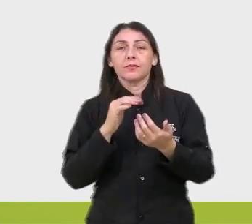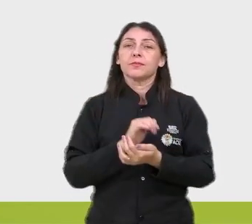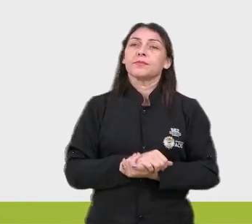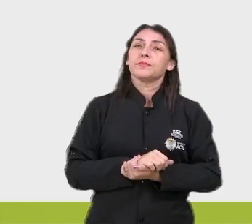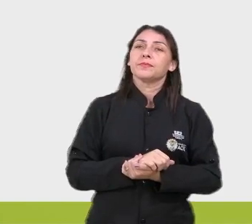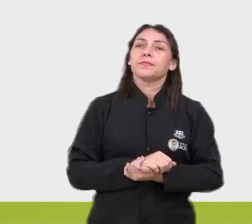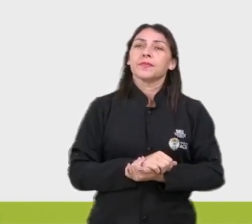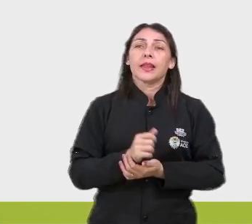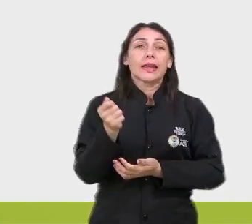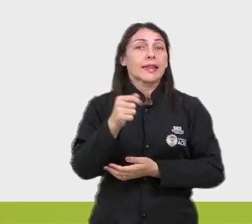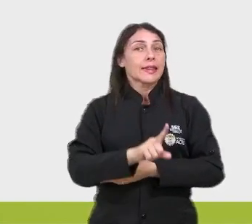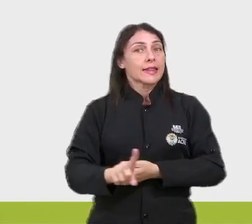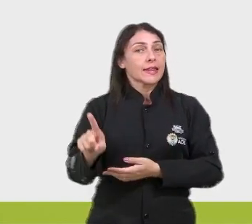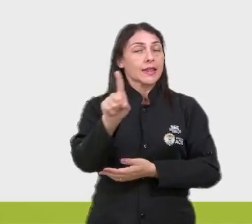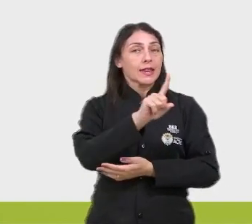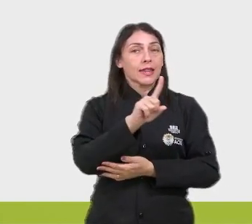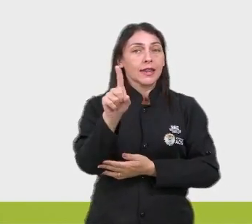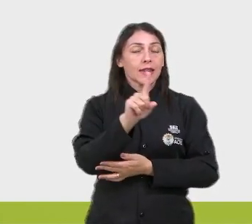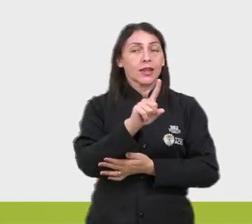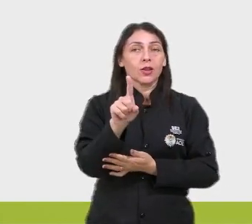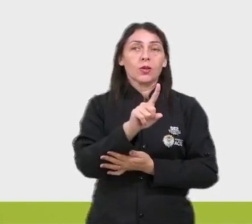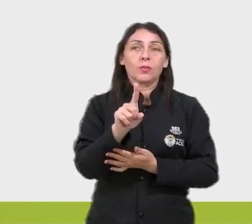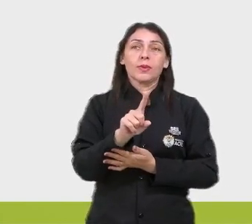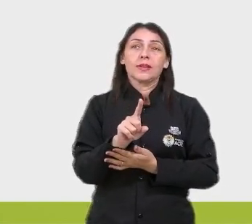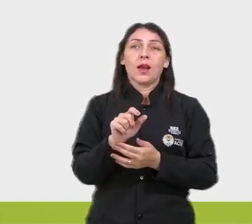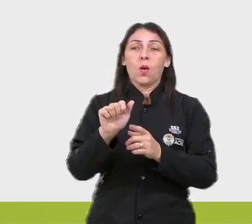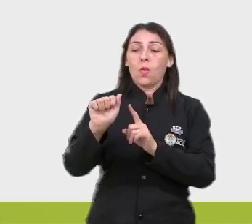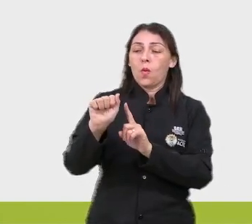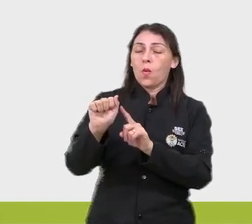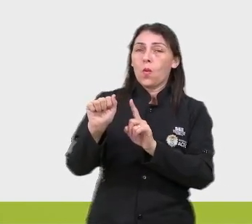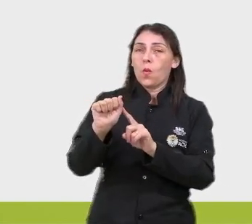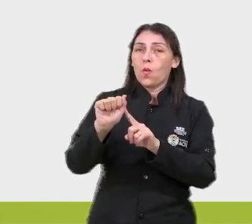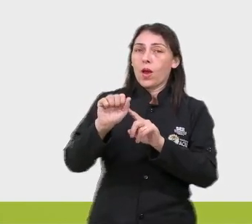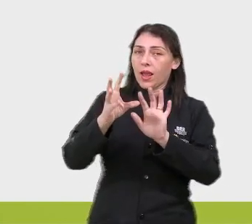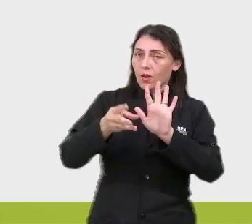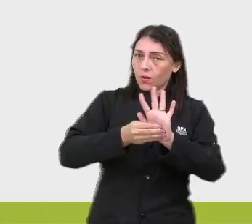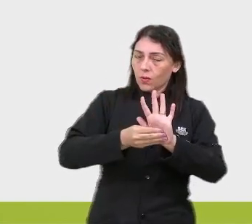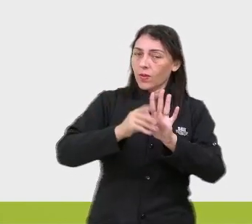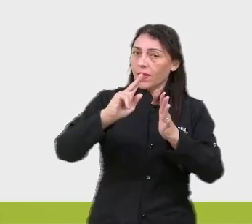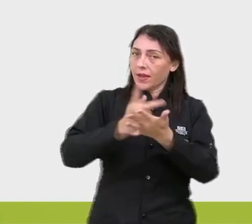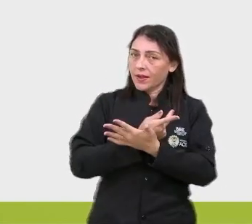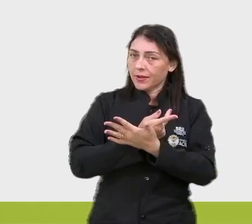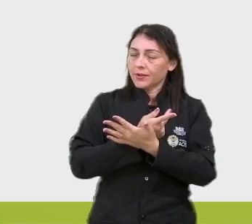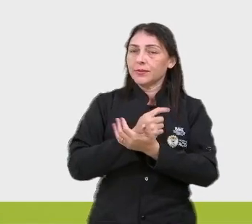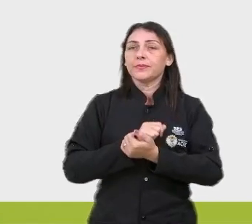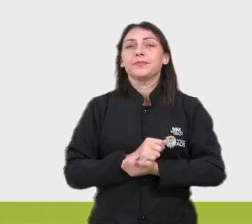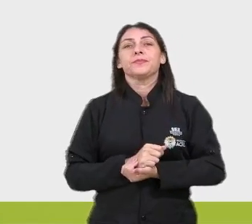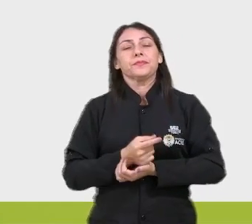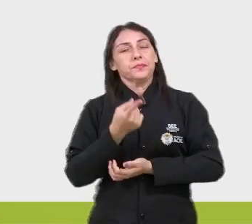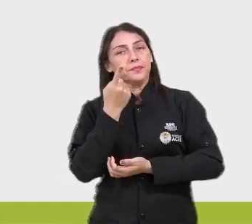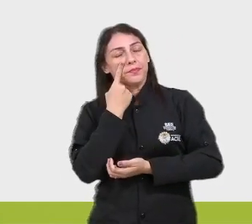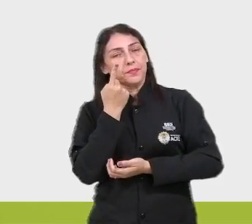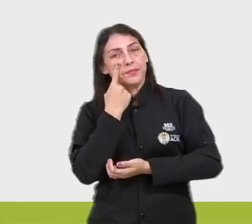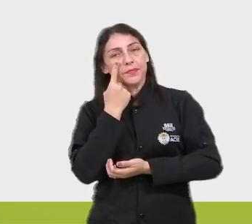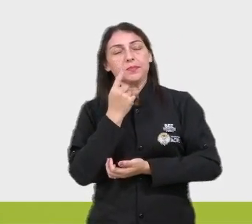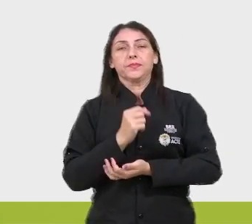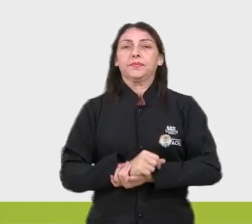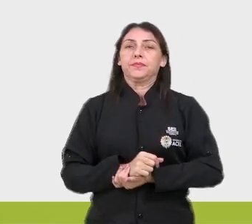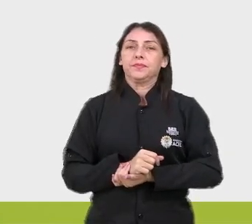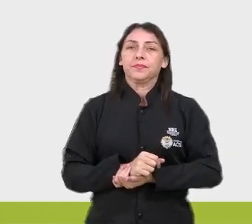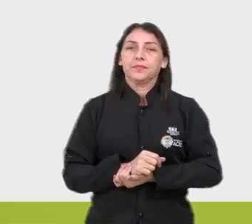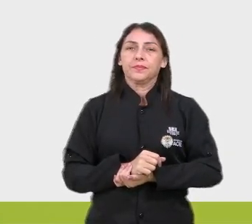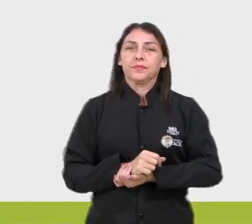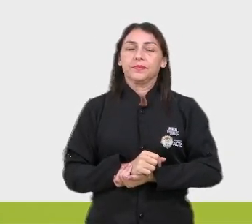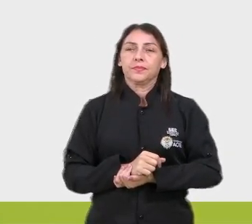mais as, não é necessário esse a aqui que ele colocou. Né? Então, vejam que é